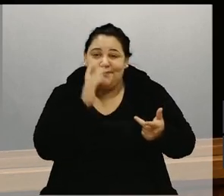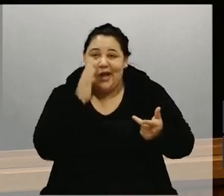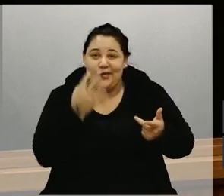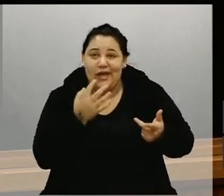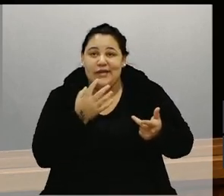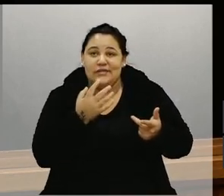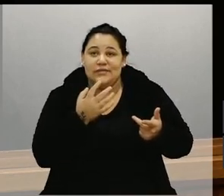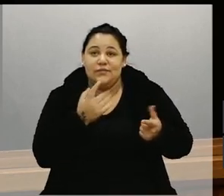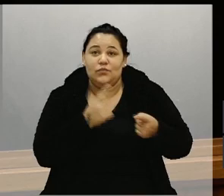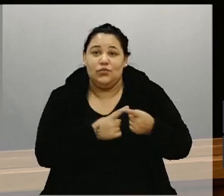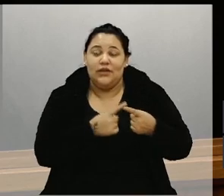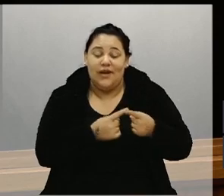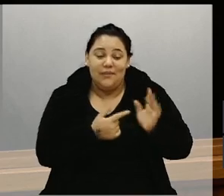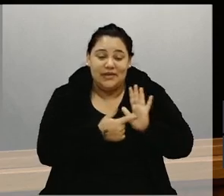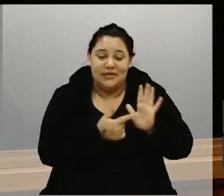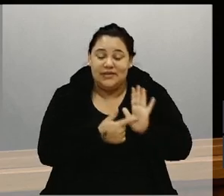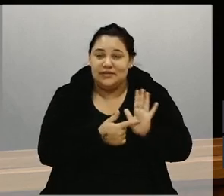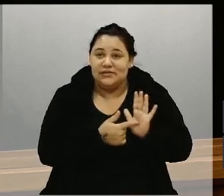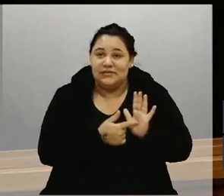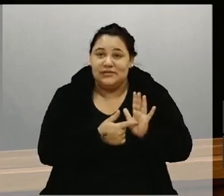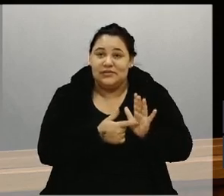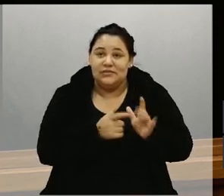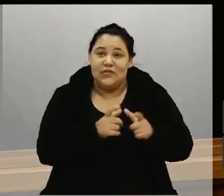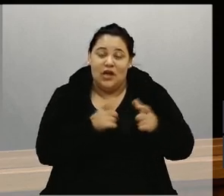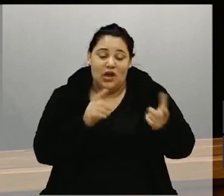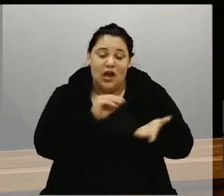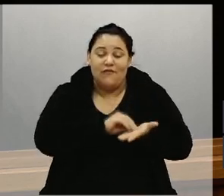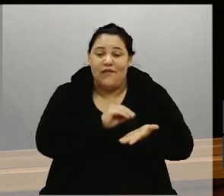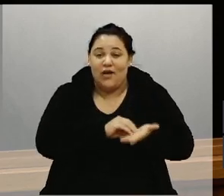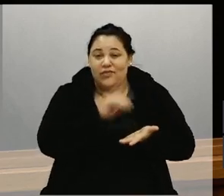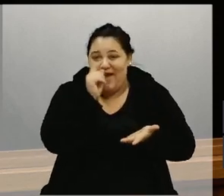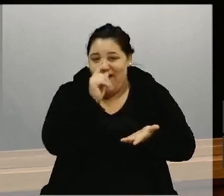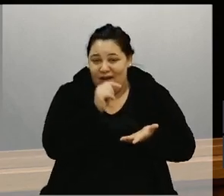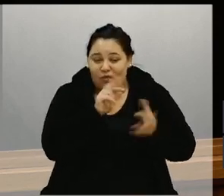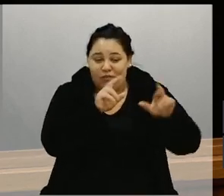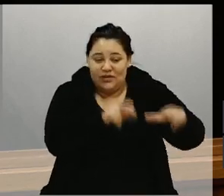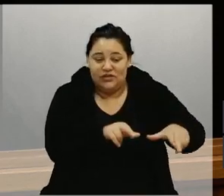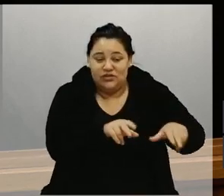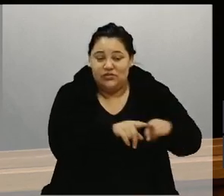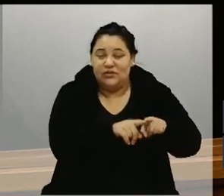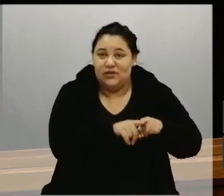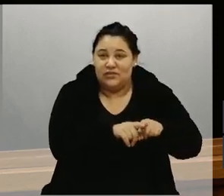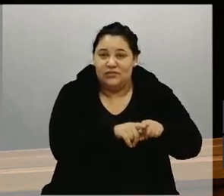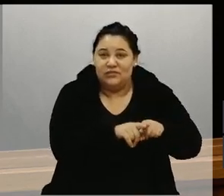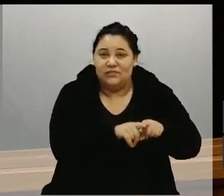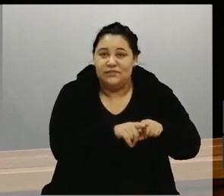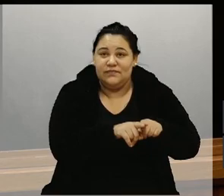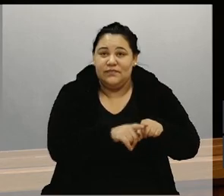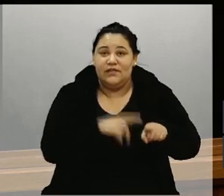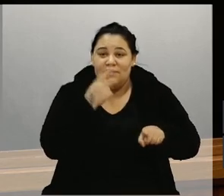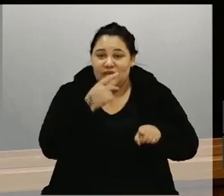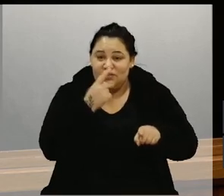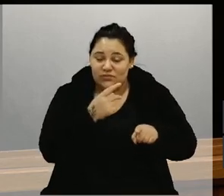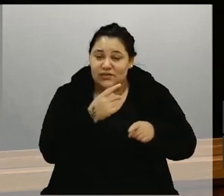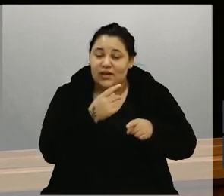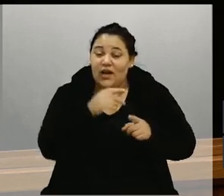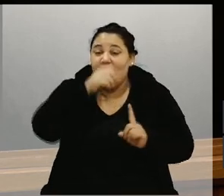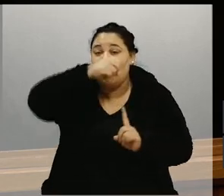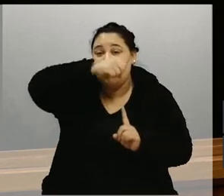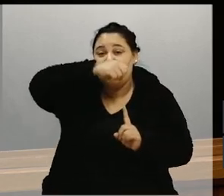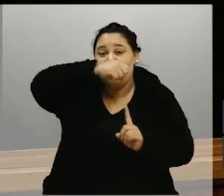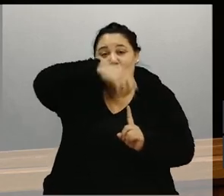que ele apresenta aqui muito maior do que a falta d'água pra aquela região, a possibilidade da questão da energia elétrica,